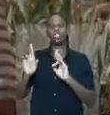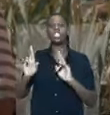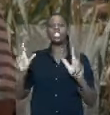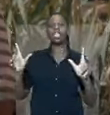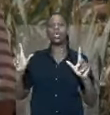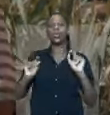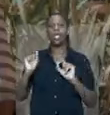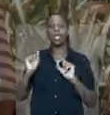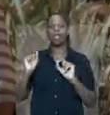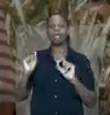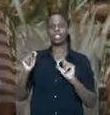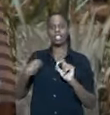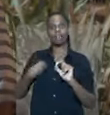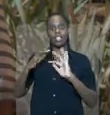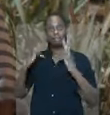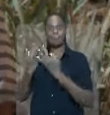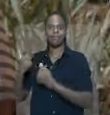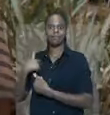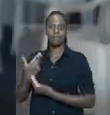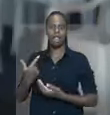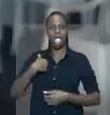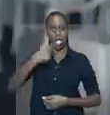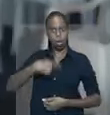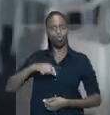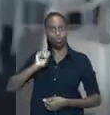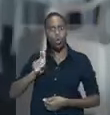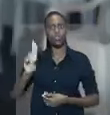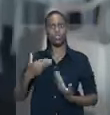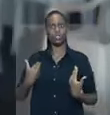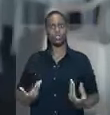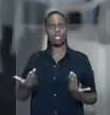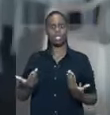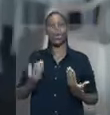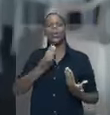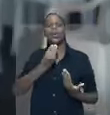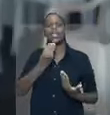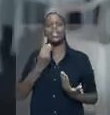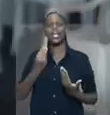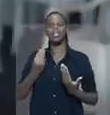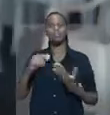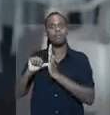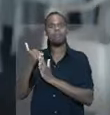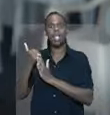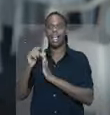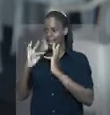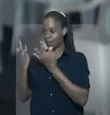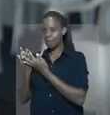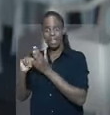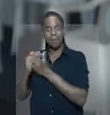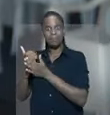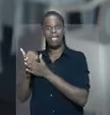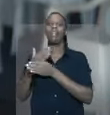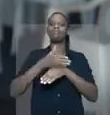a diferença que fez na vida da minha família. Eu sou prova viva disso, né? Nós tivemos a oportunidade de sermos uma das primeiras